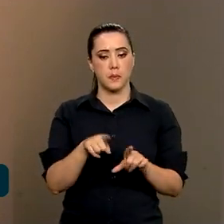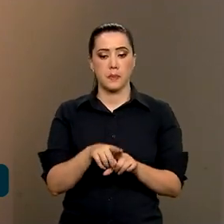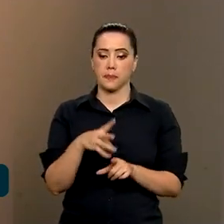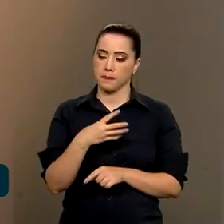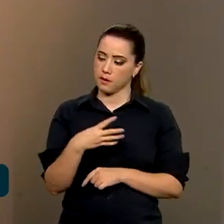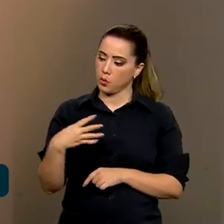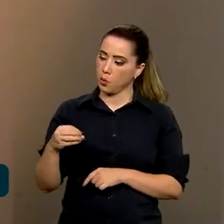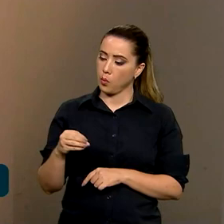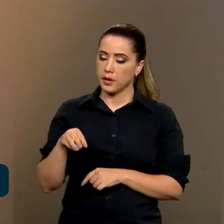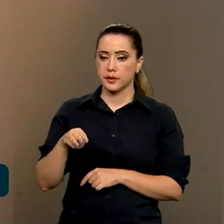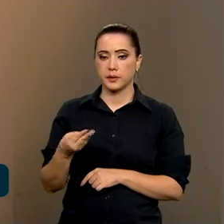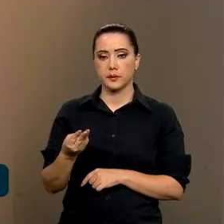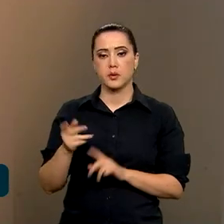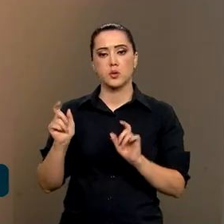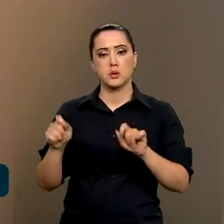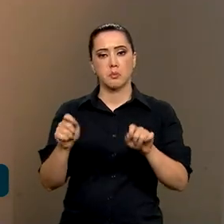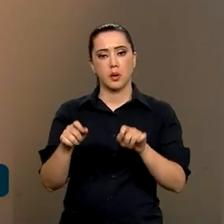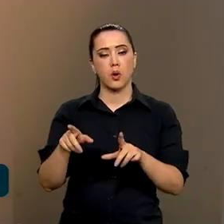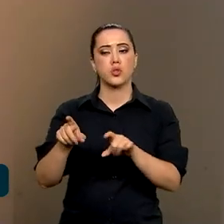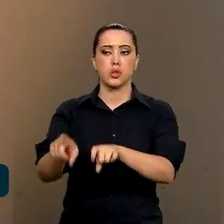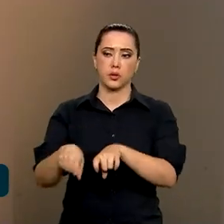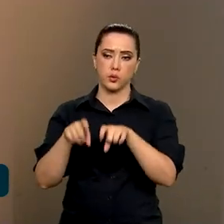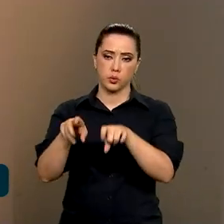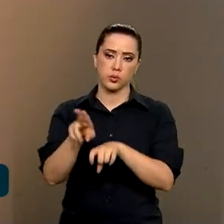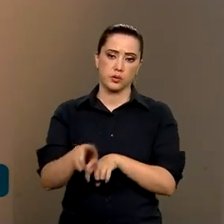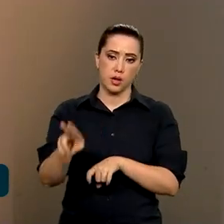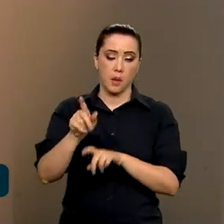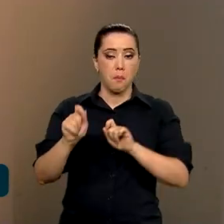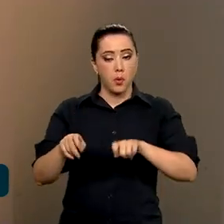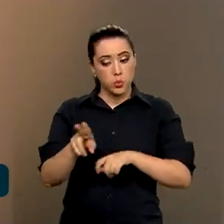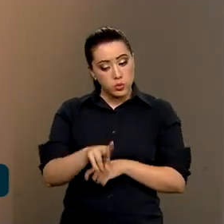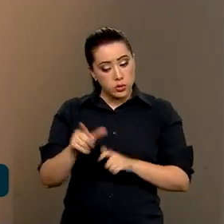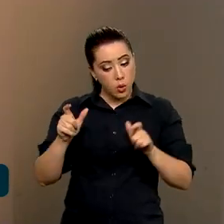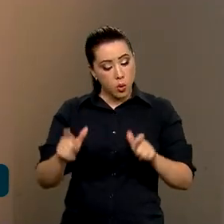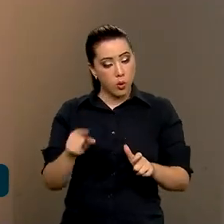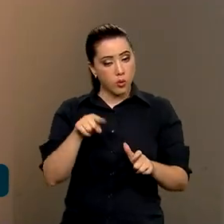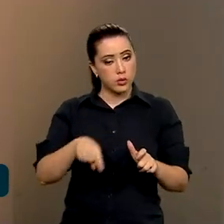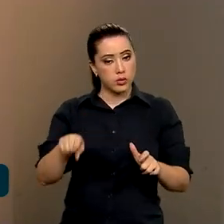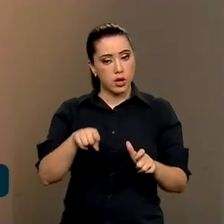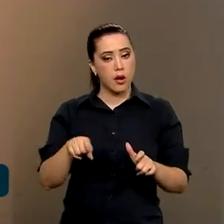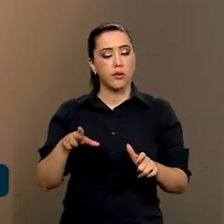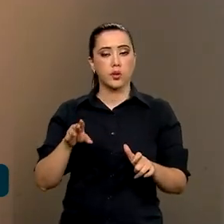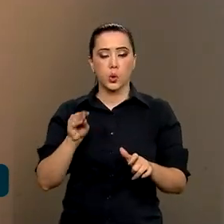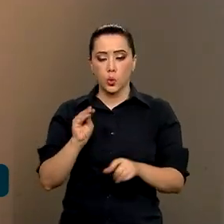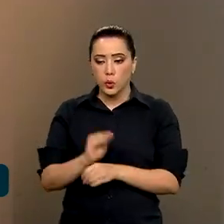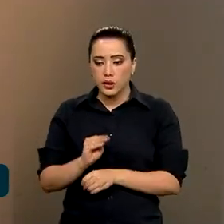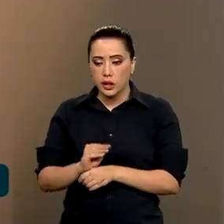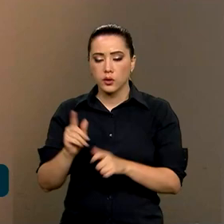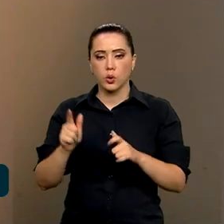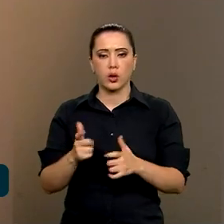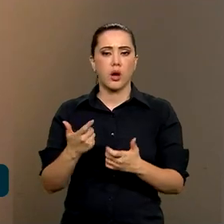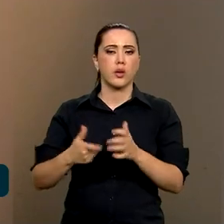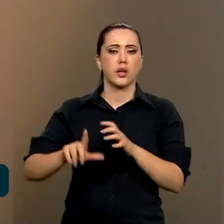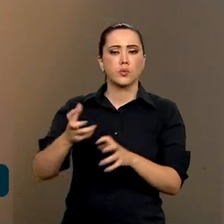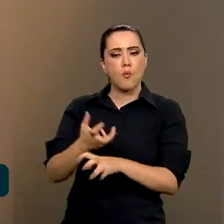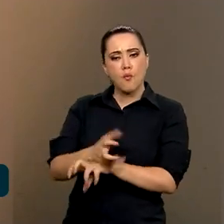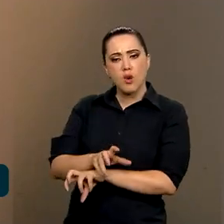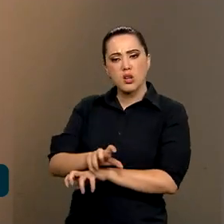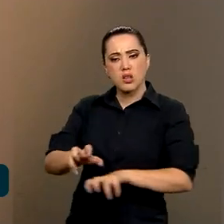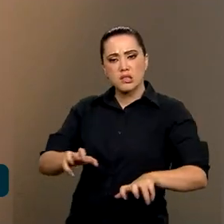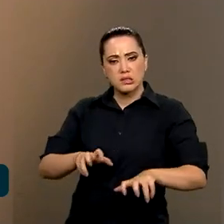eles estão aptos, têm aptidão agrícola. Então, nós podemos reaproveitar a recuperação dessas áreas degradadas e